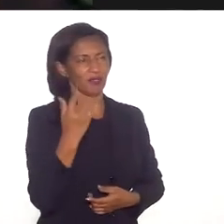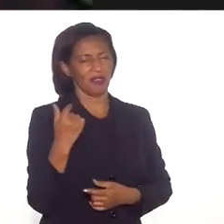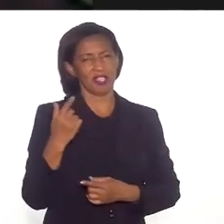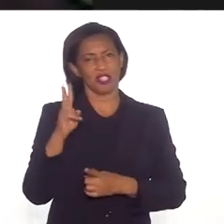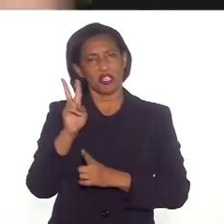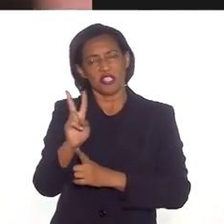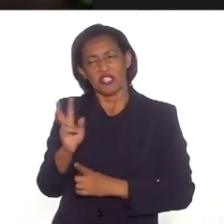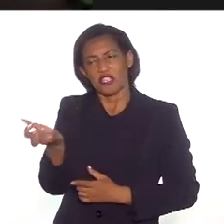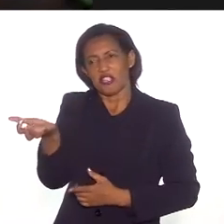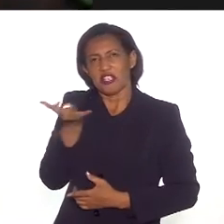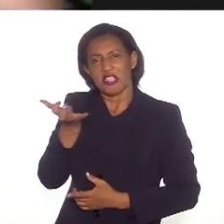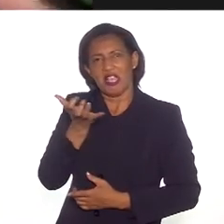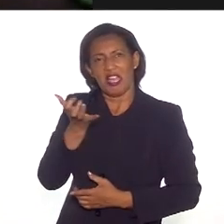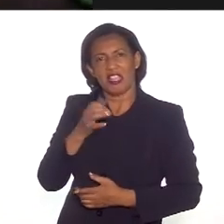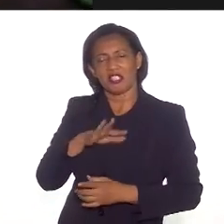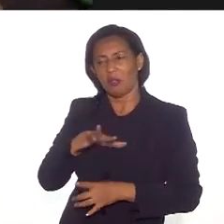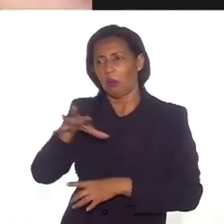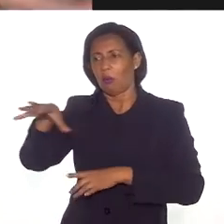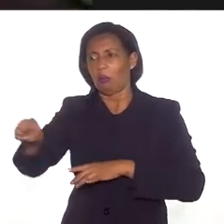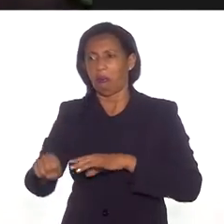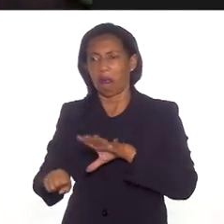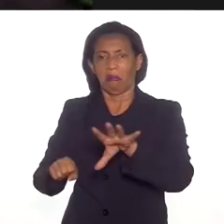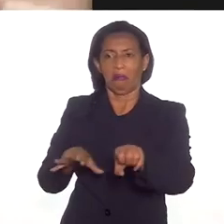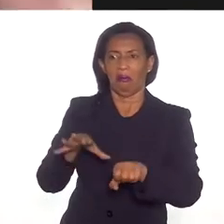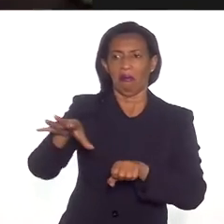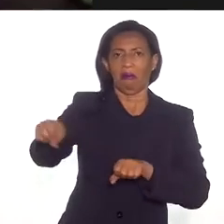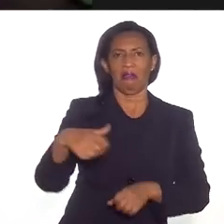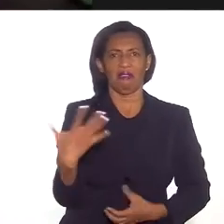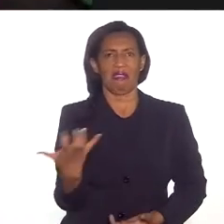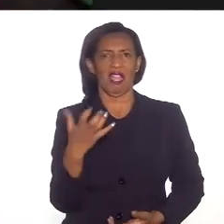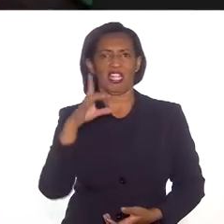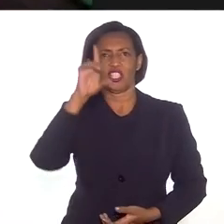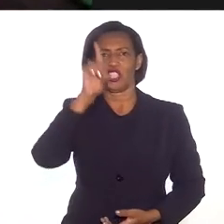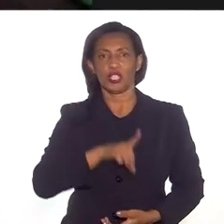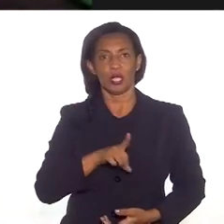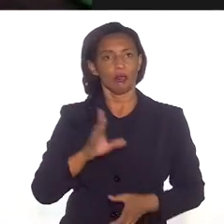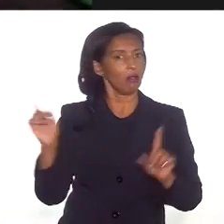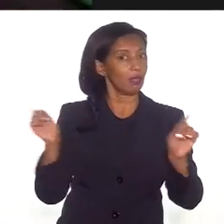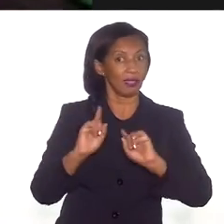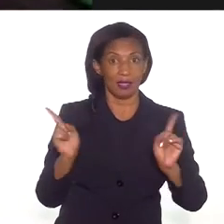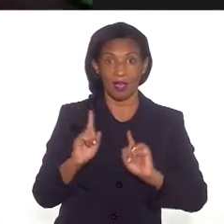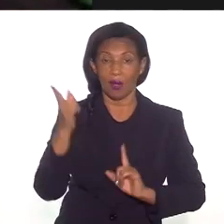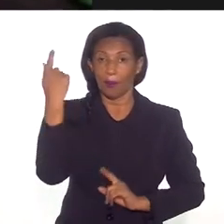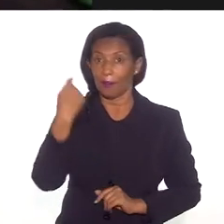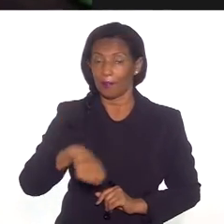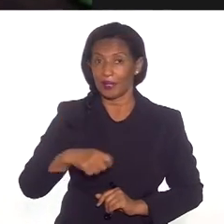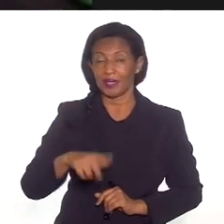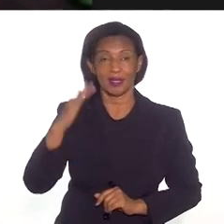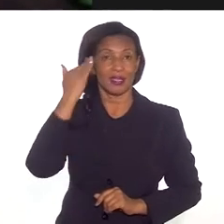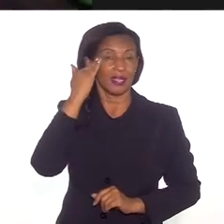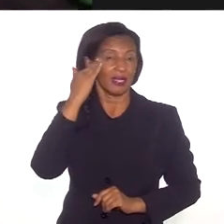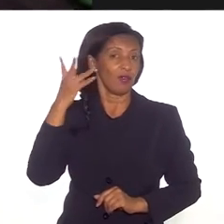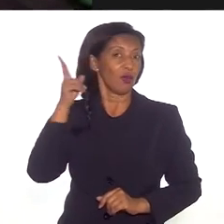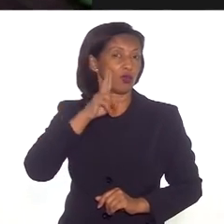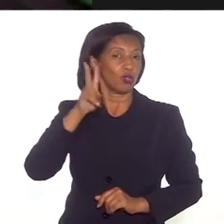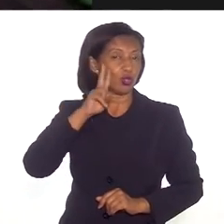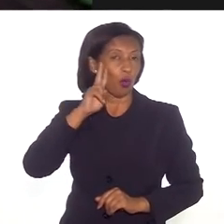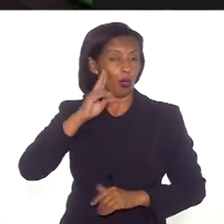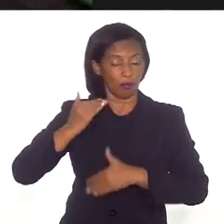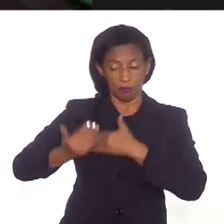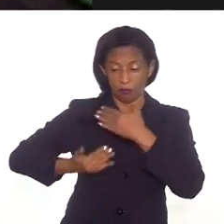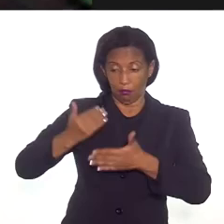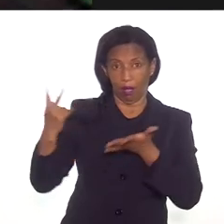indígenas querem, estão ocupando, querem direitos e tal. Não, as pessoas precisam entender que isso é um processo histórico que foi